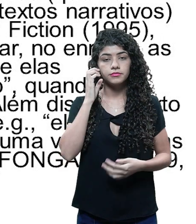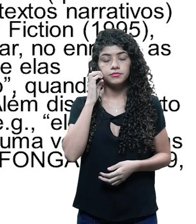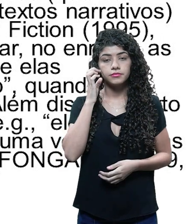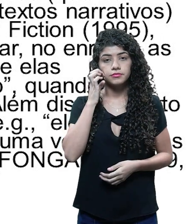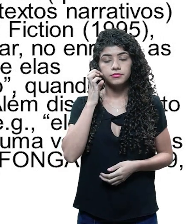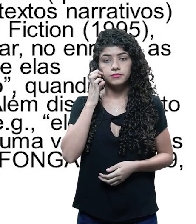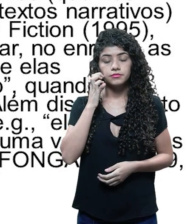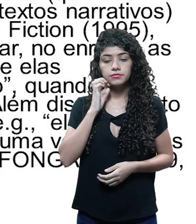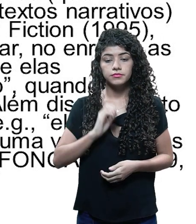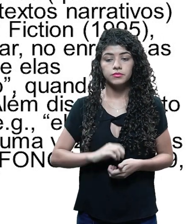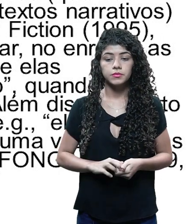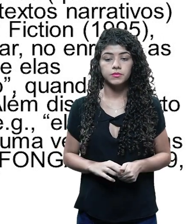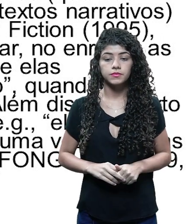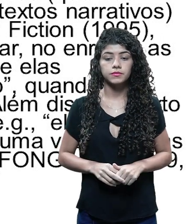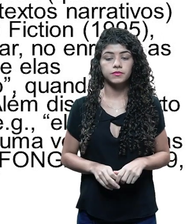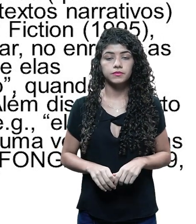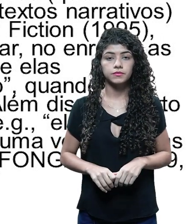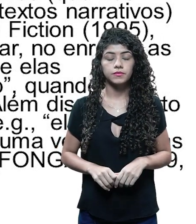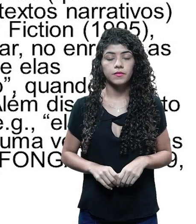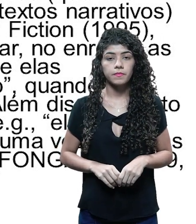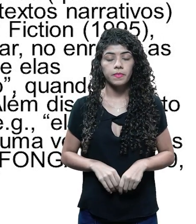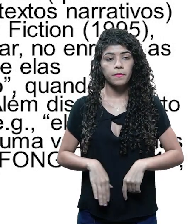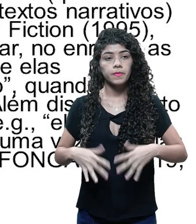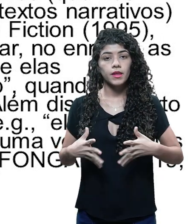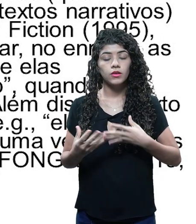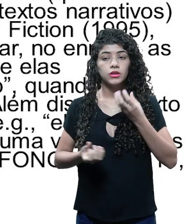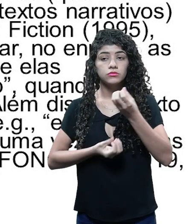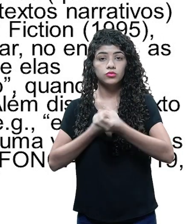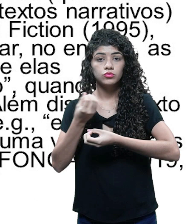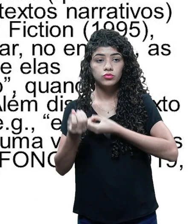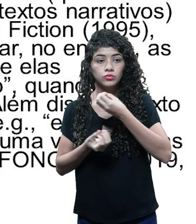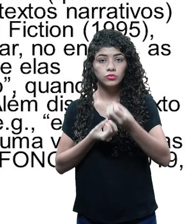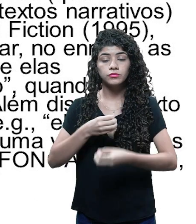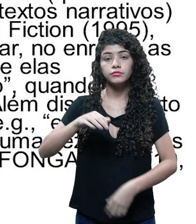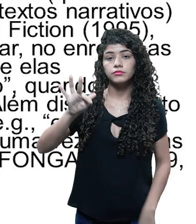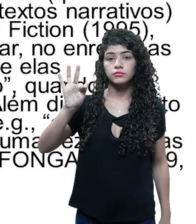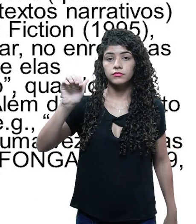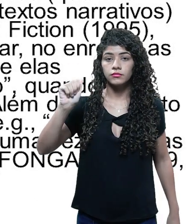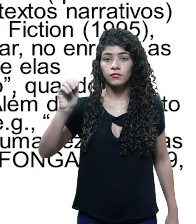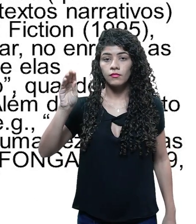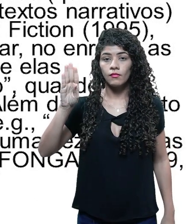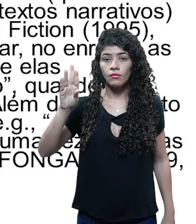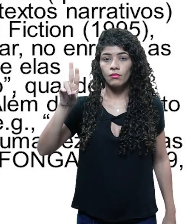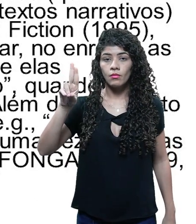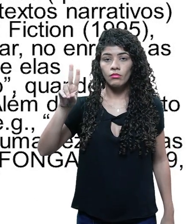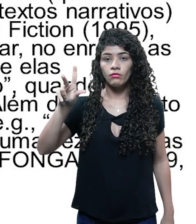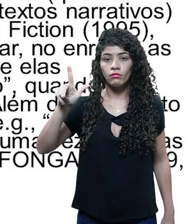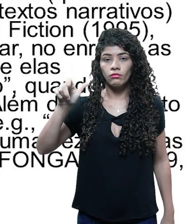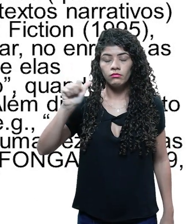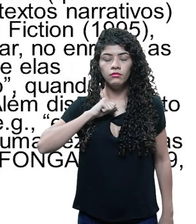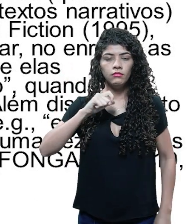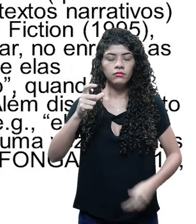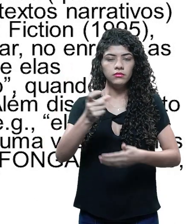etapas do roteiro. Então, a maneira que a fábula se atualiza no texto narrativo.